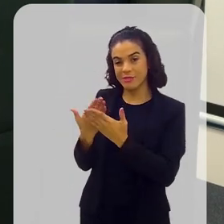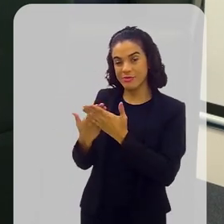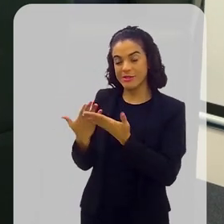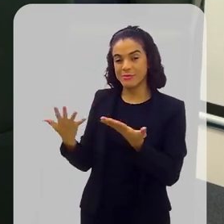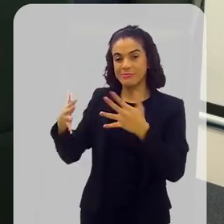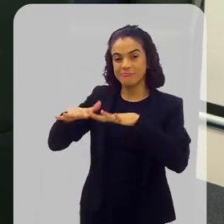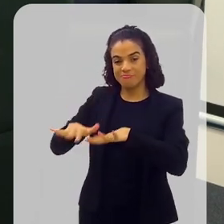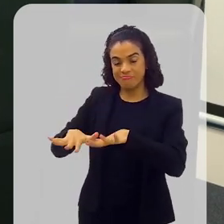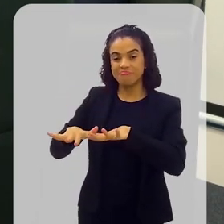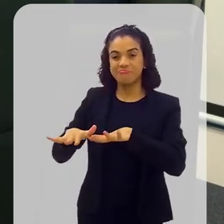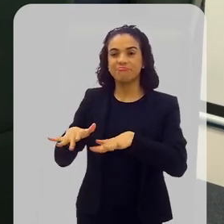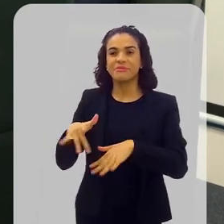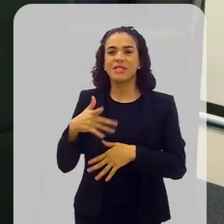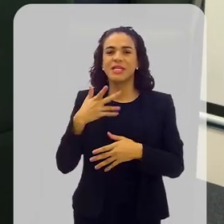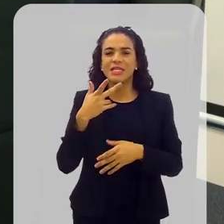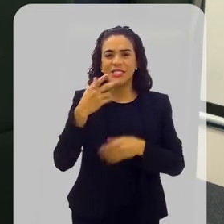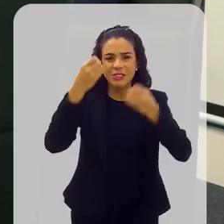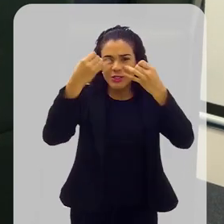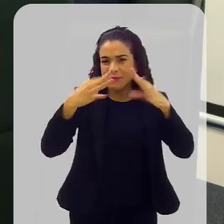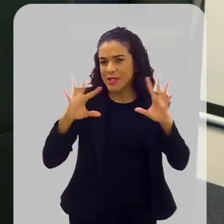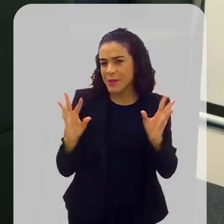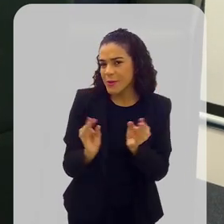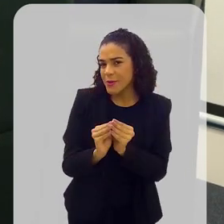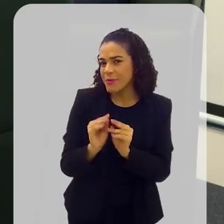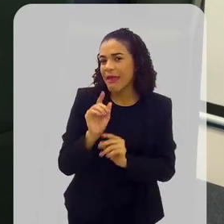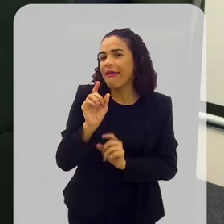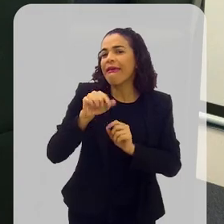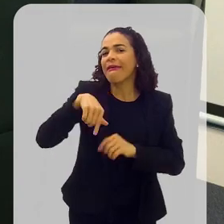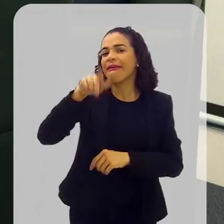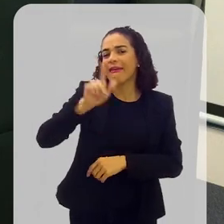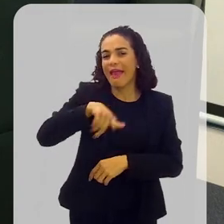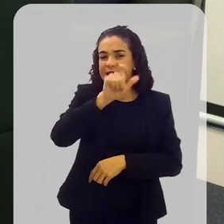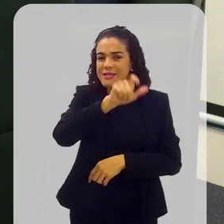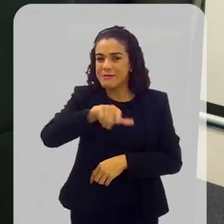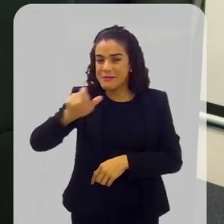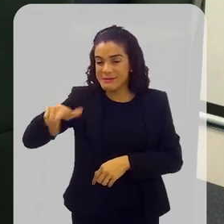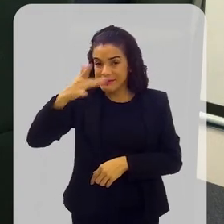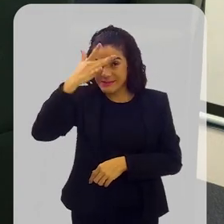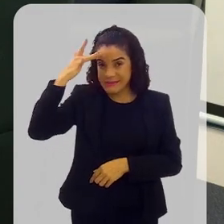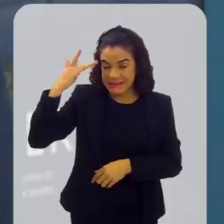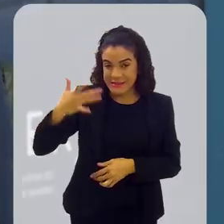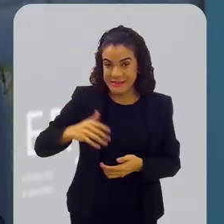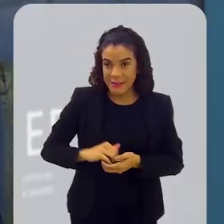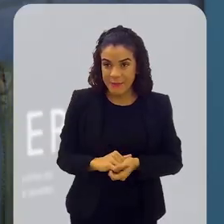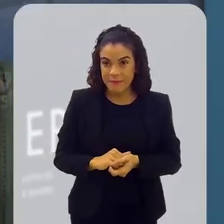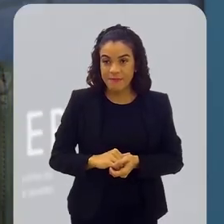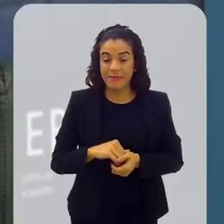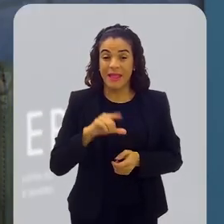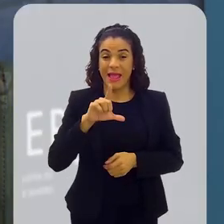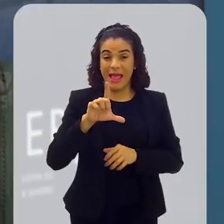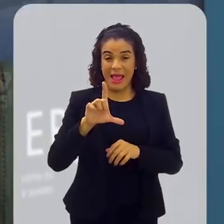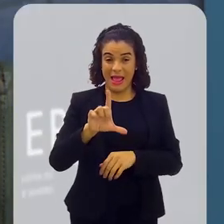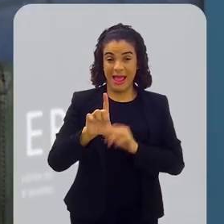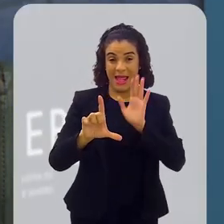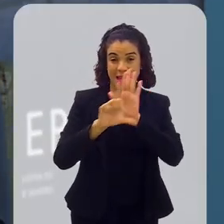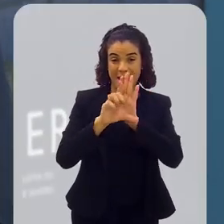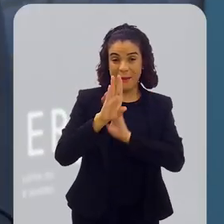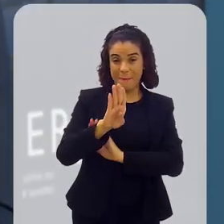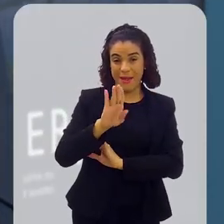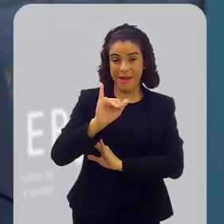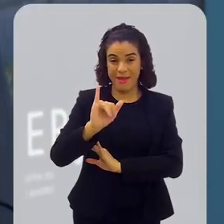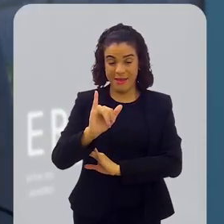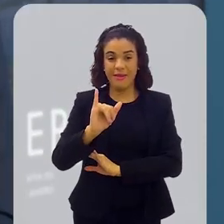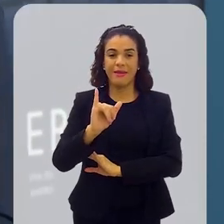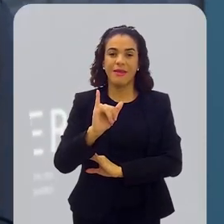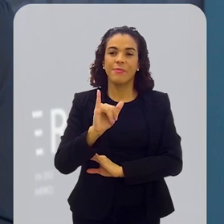Eu queria que você explicasse também para a gente um pouco sobre o público, quem são essas pessoas. Tá, então, de acordo com a LBI, no